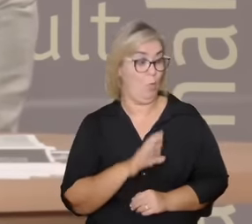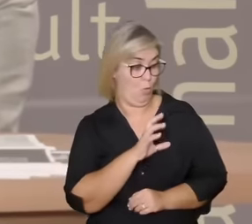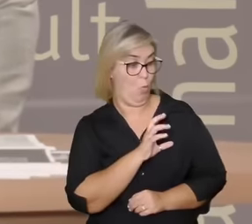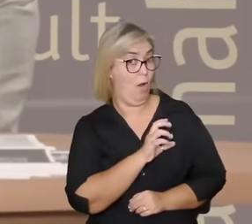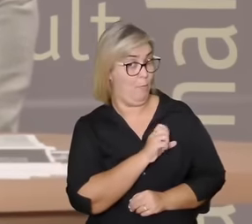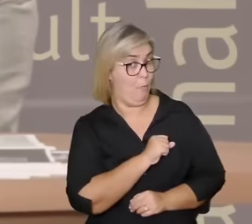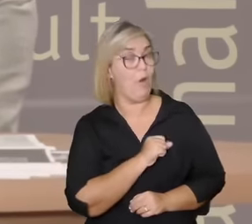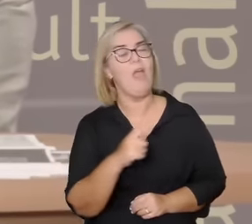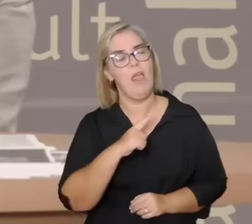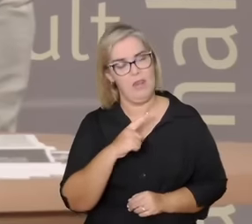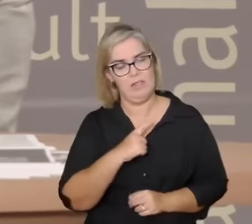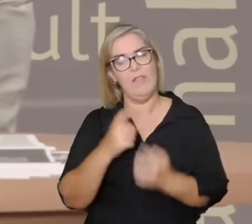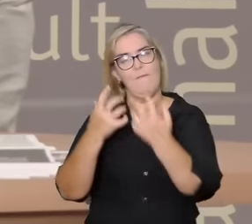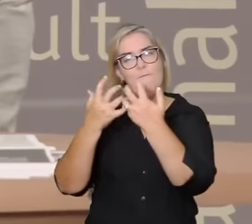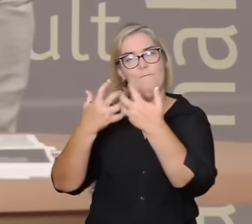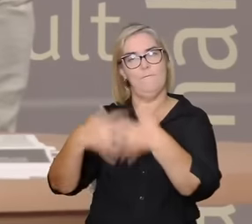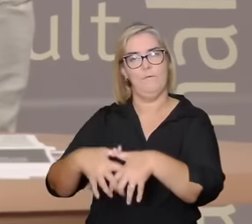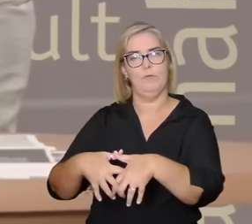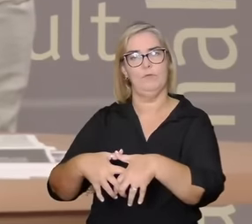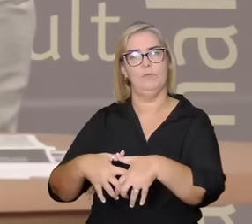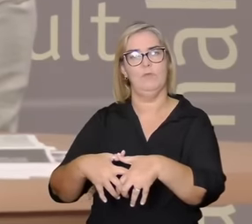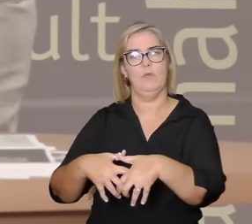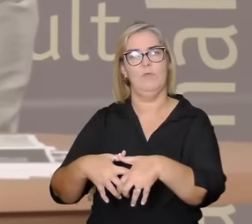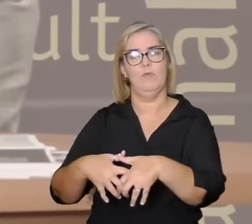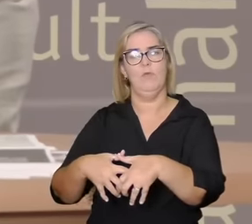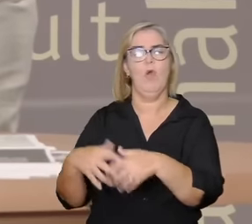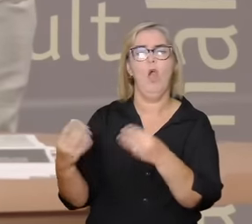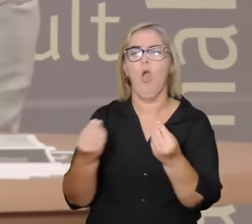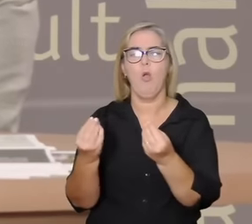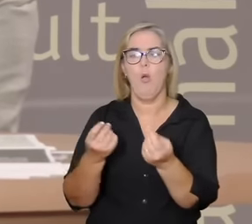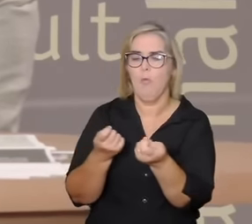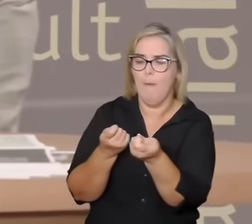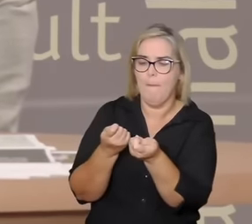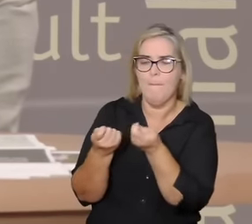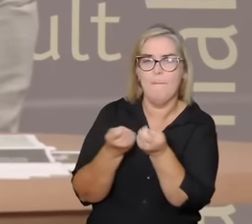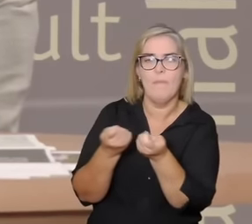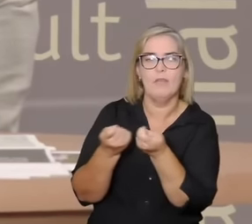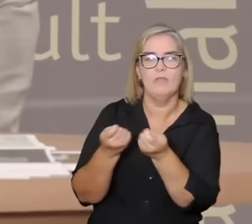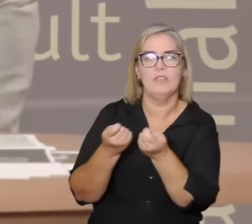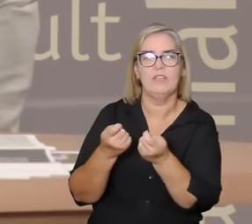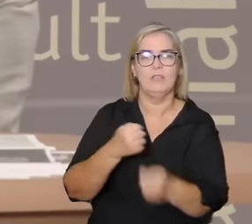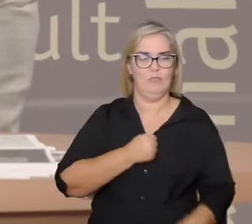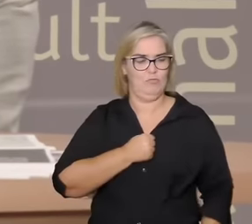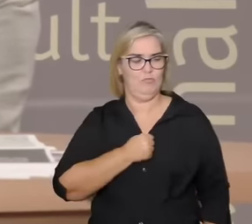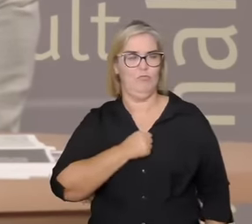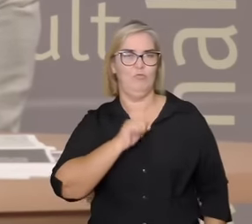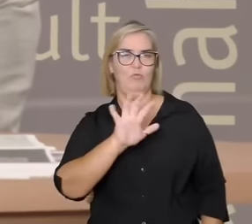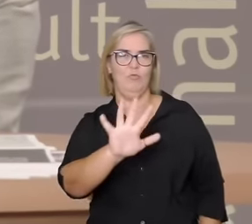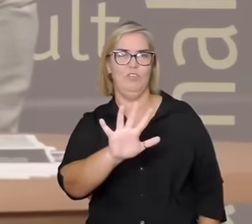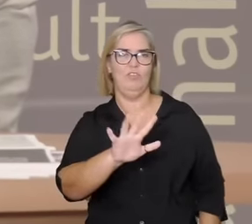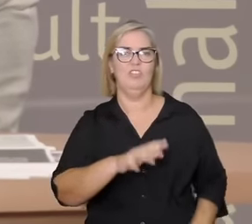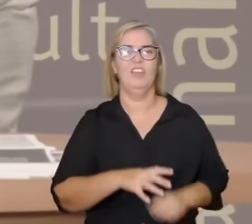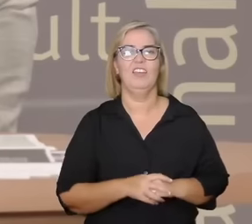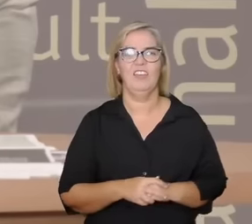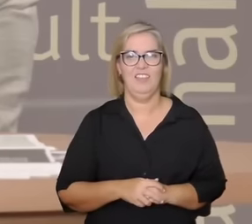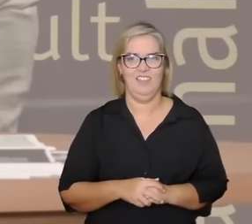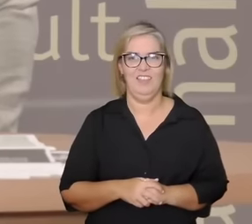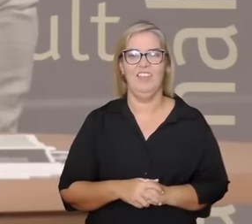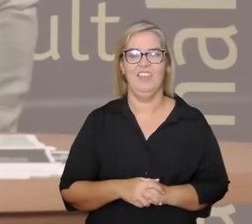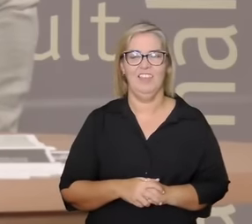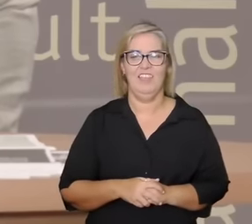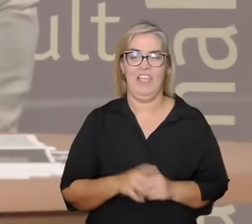essa função de manutenção do axé isso que é o amor fazendo o amor